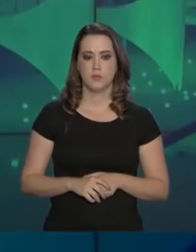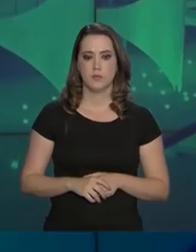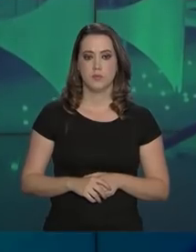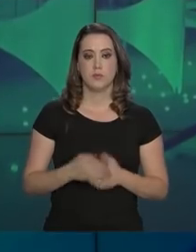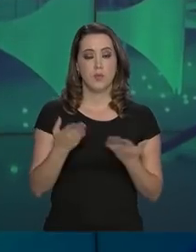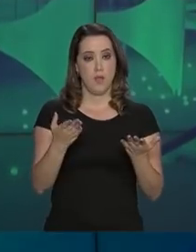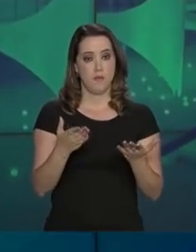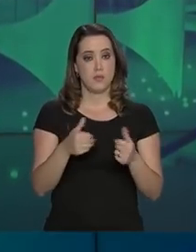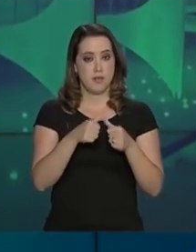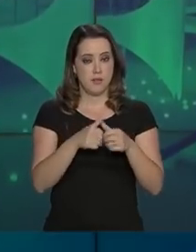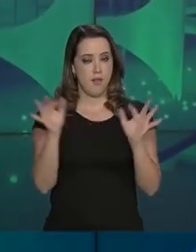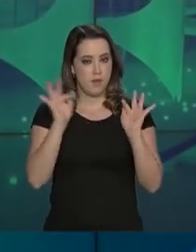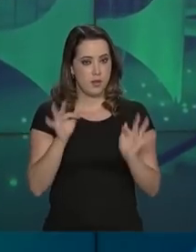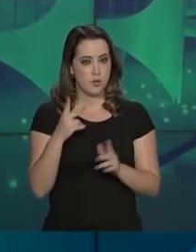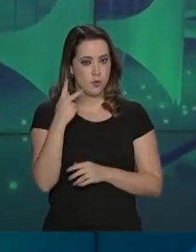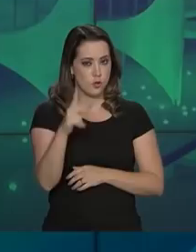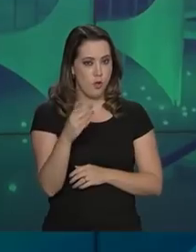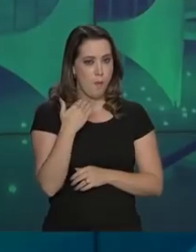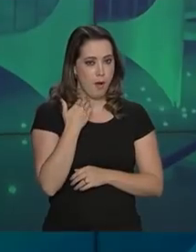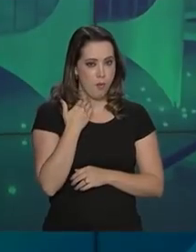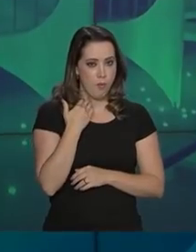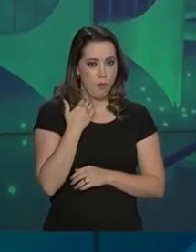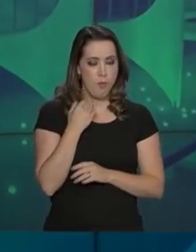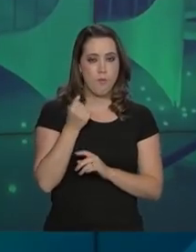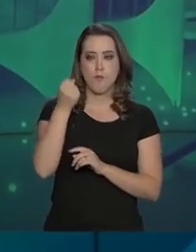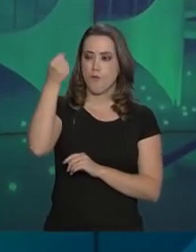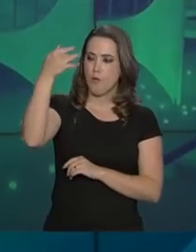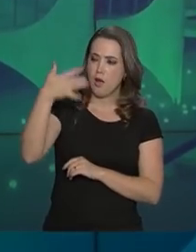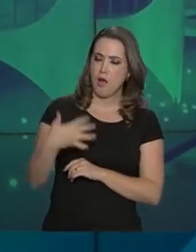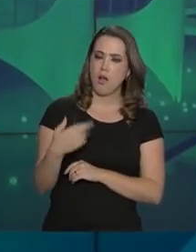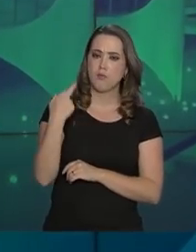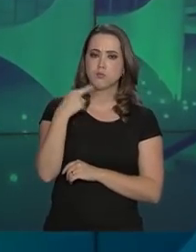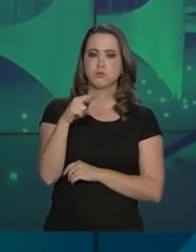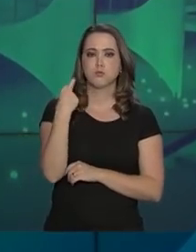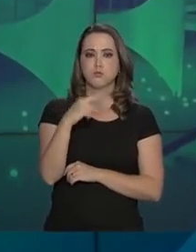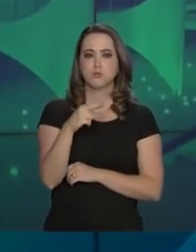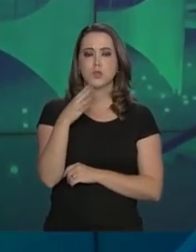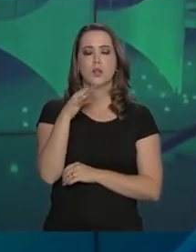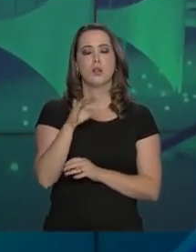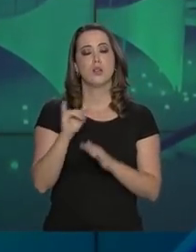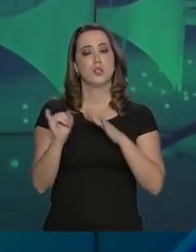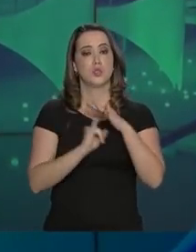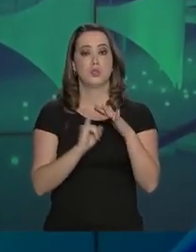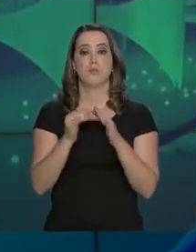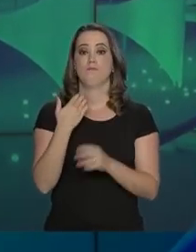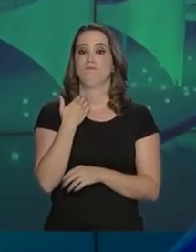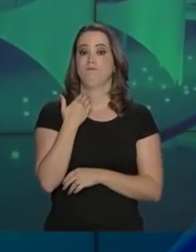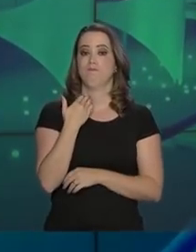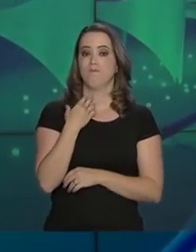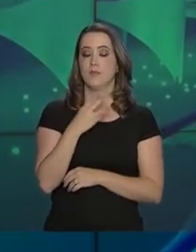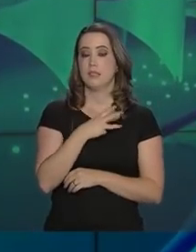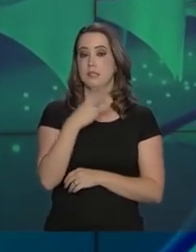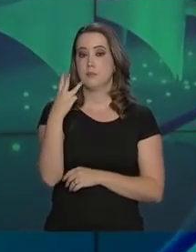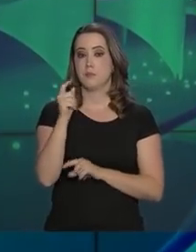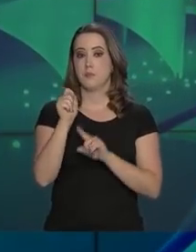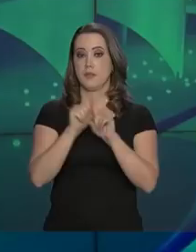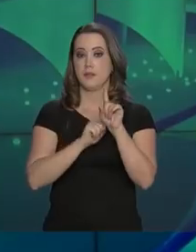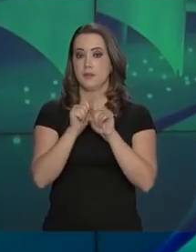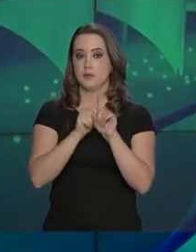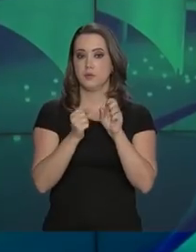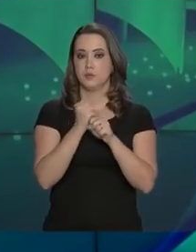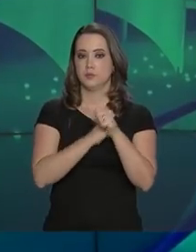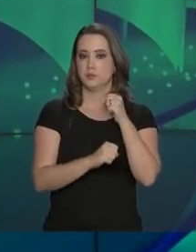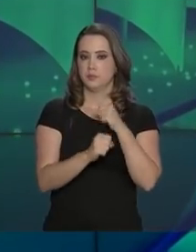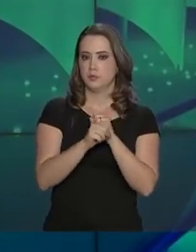E você está satisfeito com o seu banco? O ranking de reclamações contra instituições financeiras nos três últimos